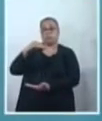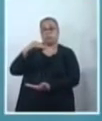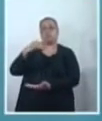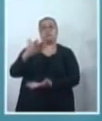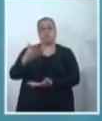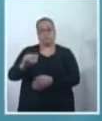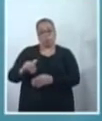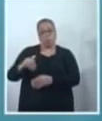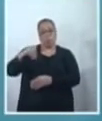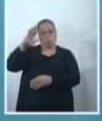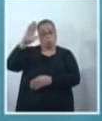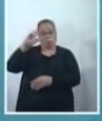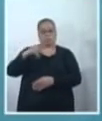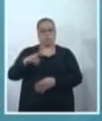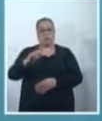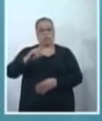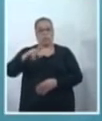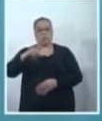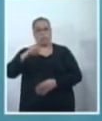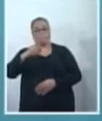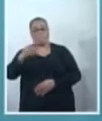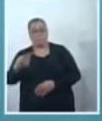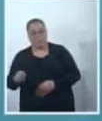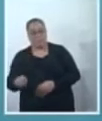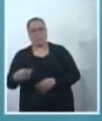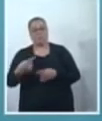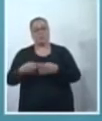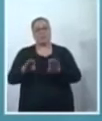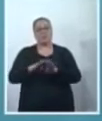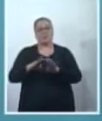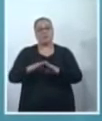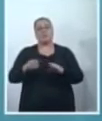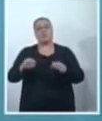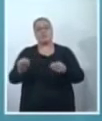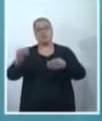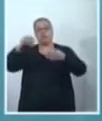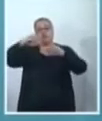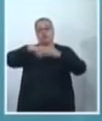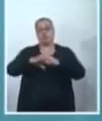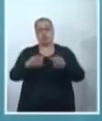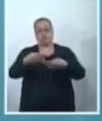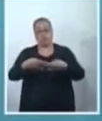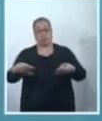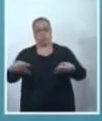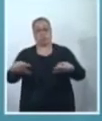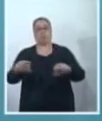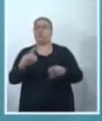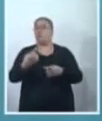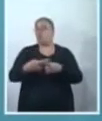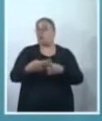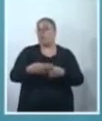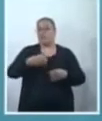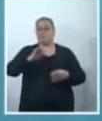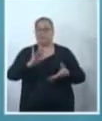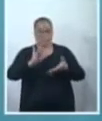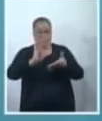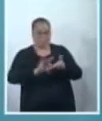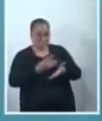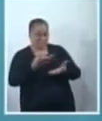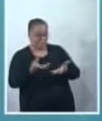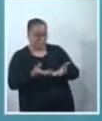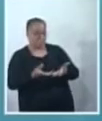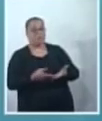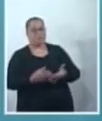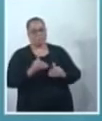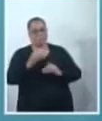cestas do programa Propão. E, inclusive, incluir o absorvente. Por quê? Quando a gente faz o cadastro ali na Secretaria de